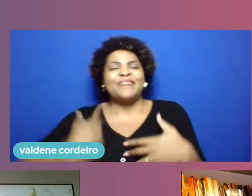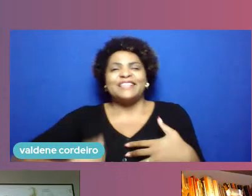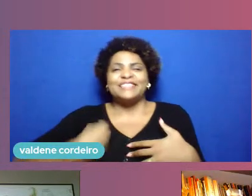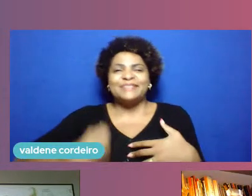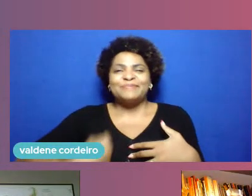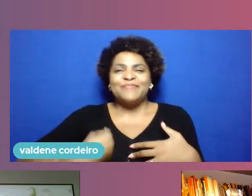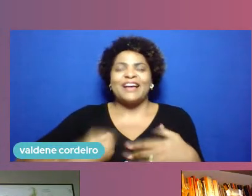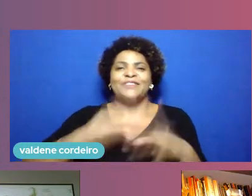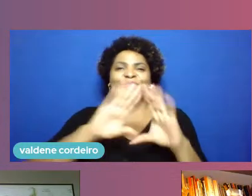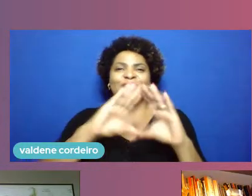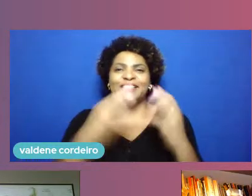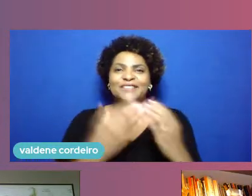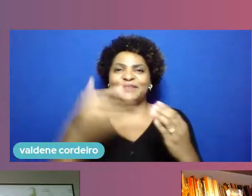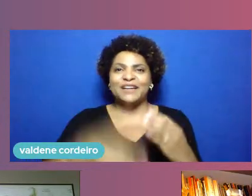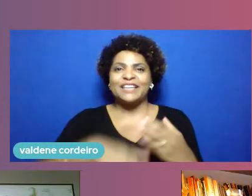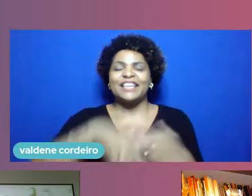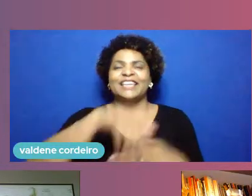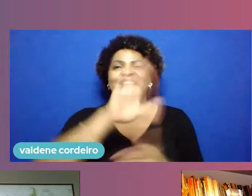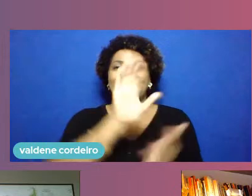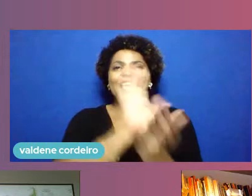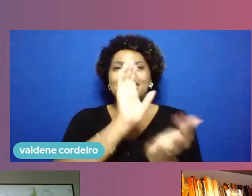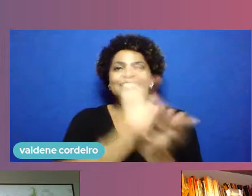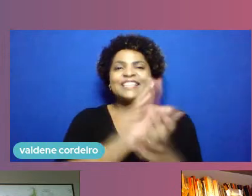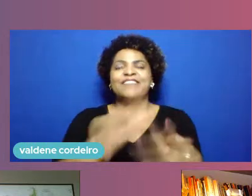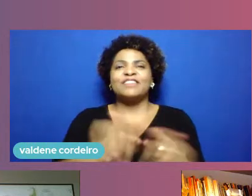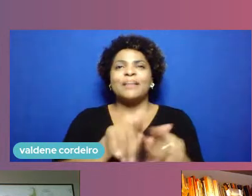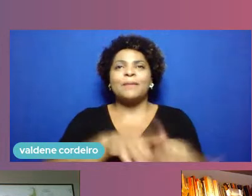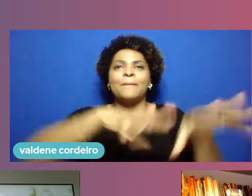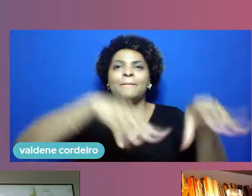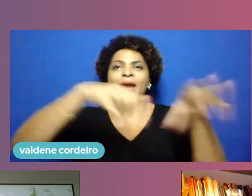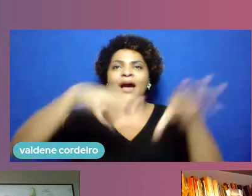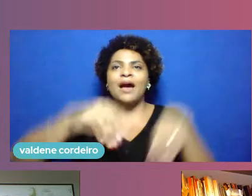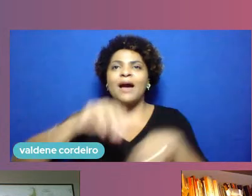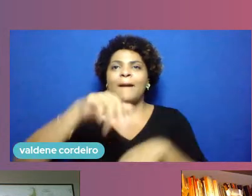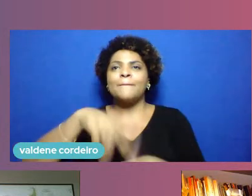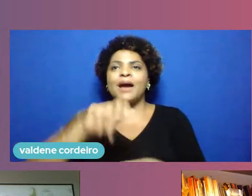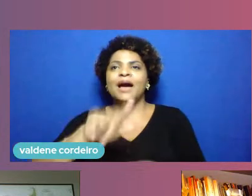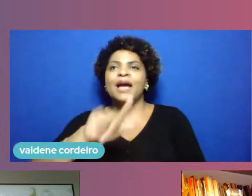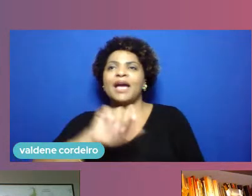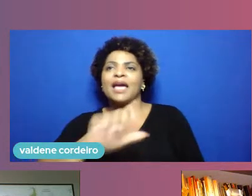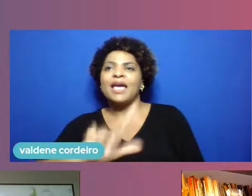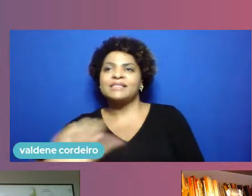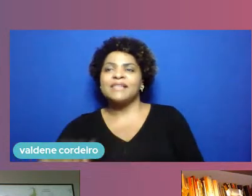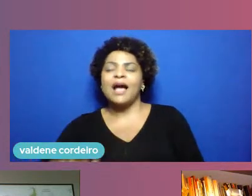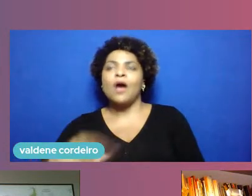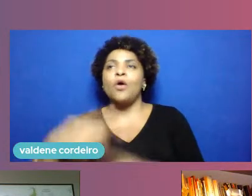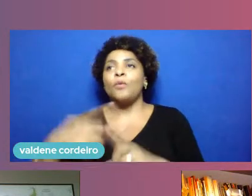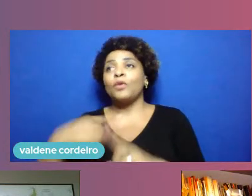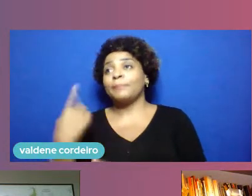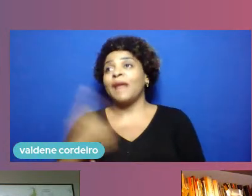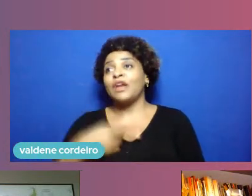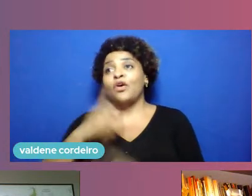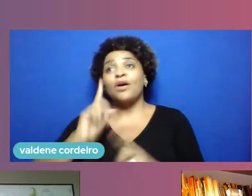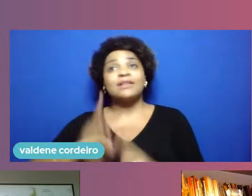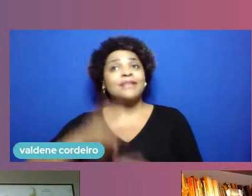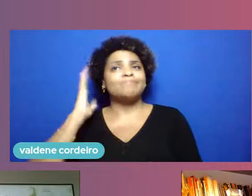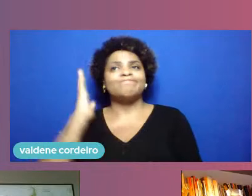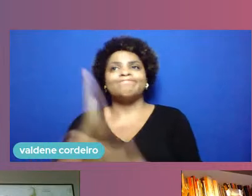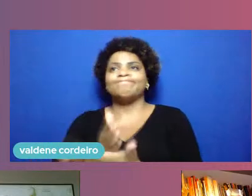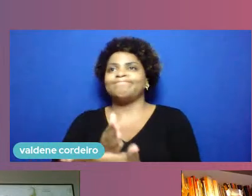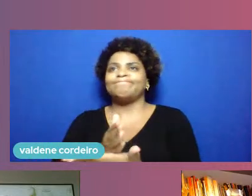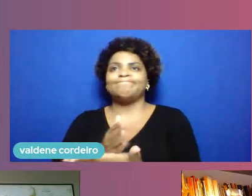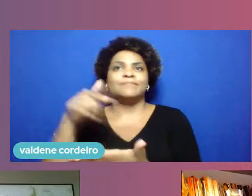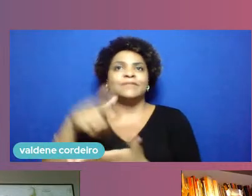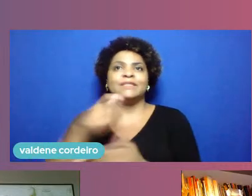Manguesal e para a gente ficou assim como uma etapa divisor de águas do ano mas eu queria te